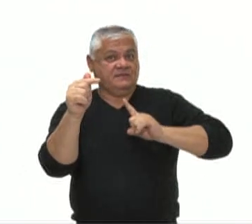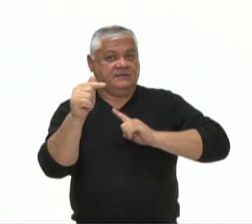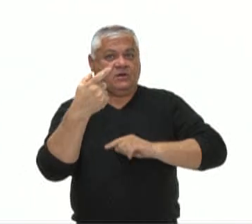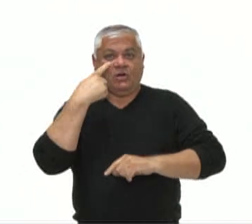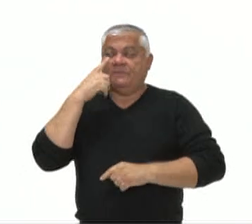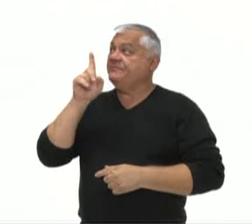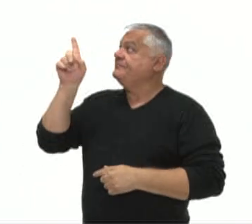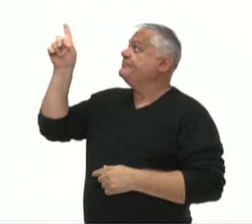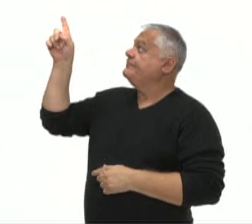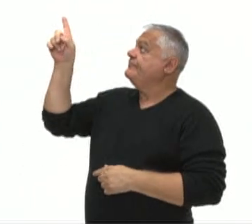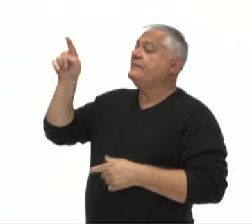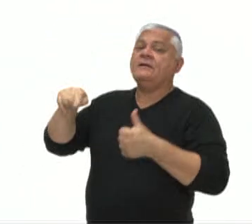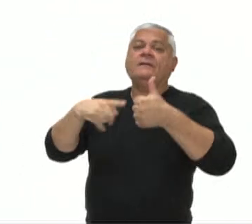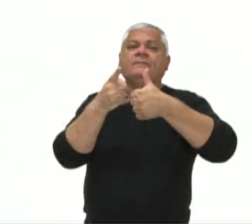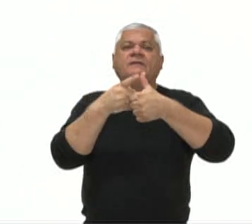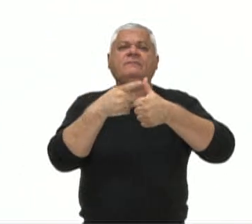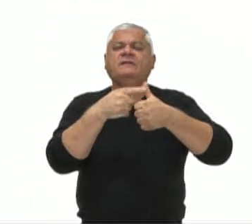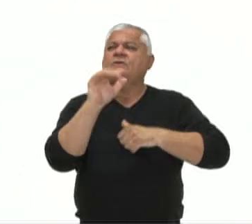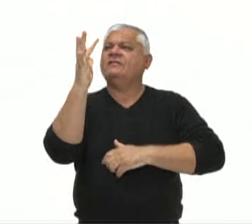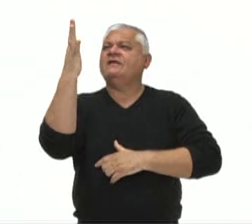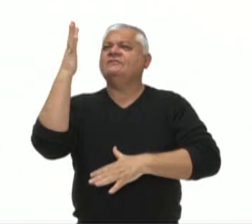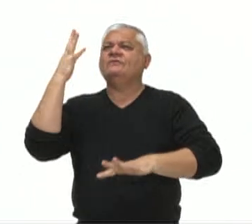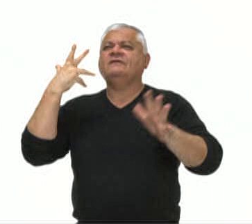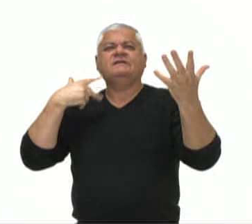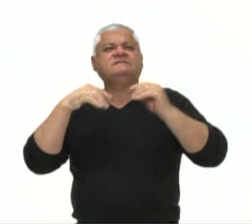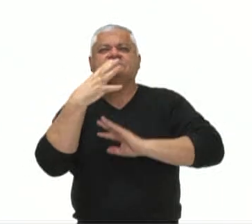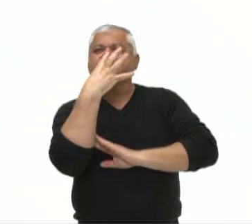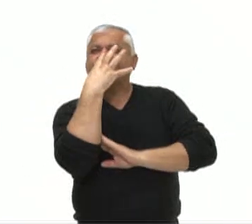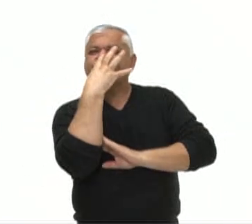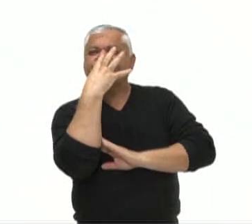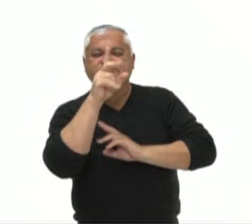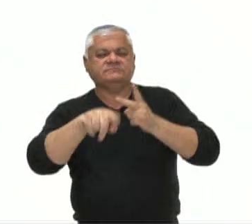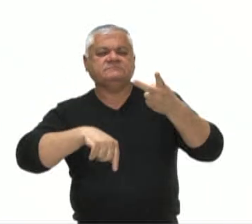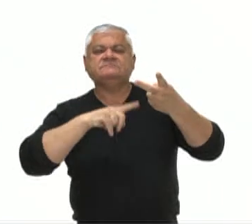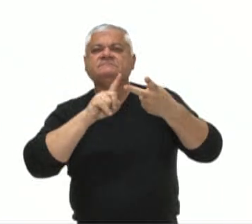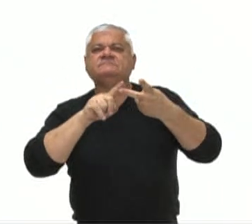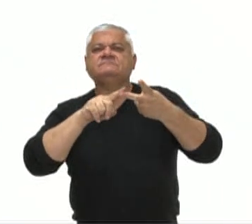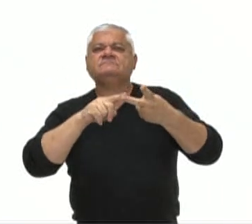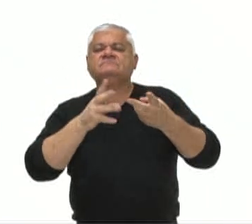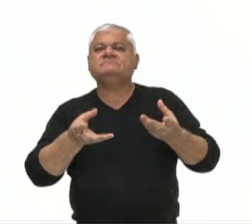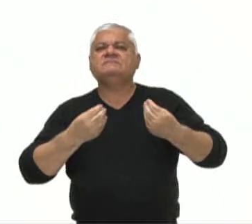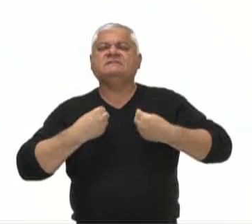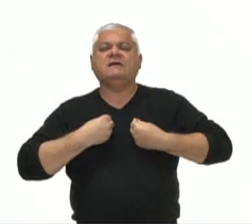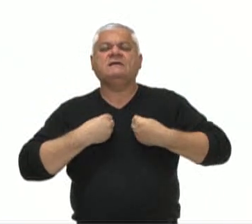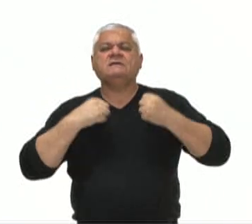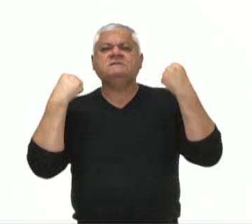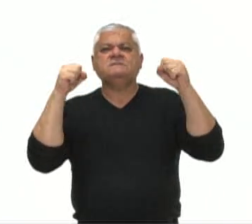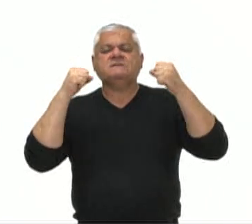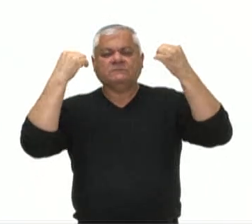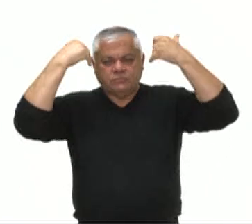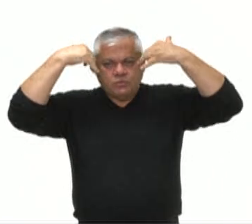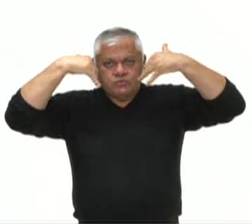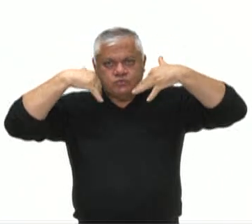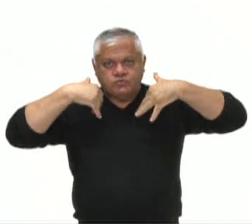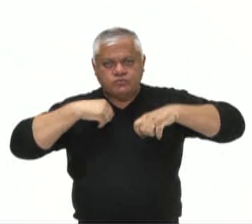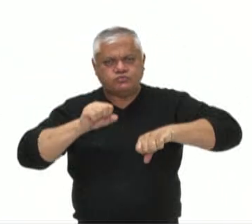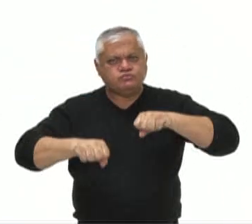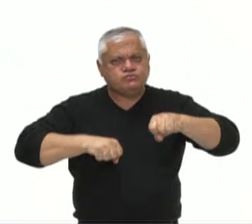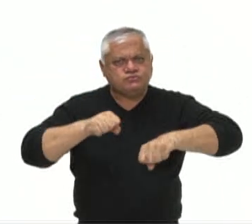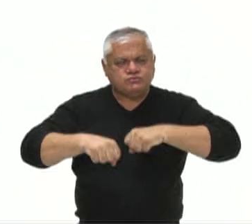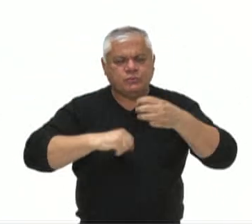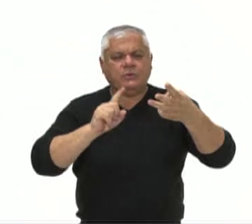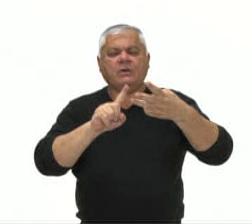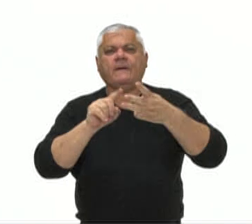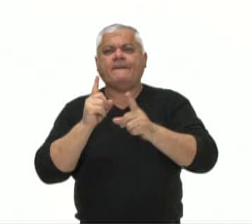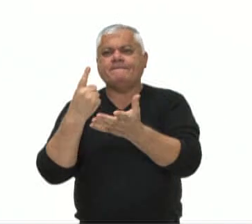Primeira, admire a natureza. Segunda, faça coisas que te deixam suado. Terceira, encontre seus